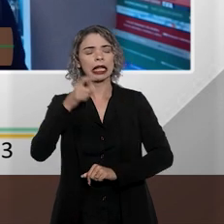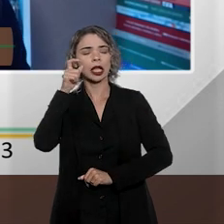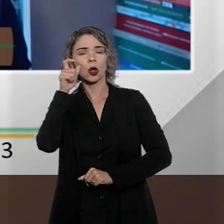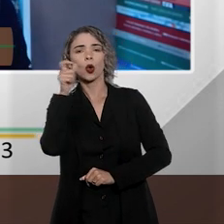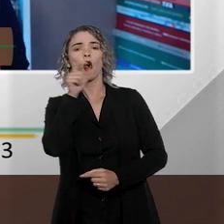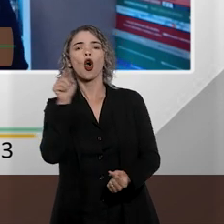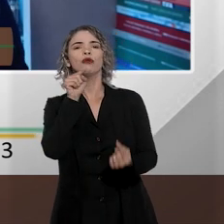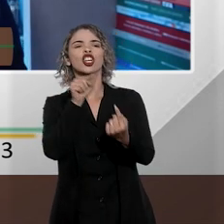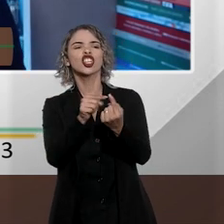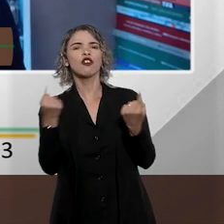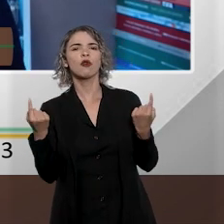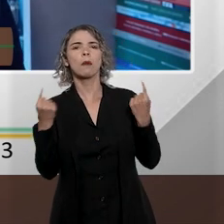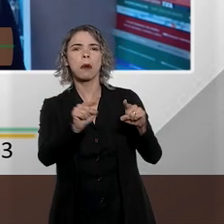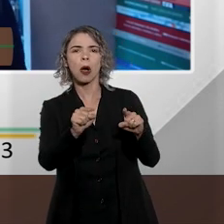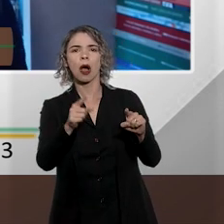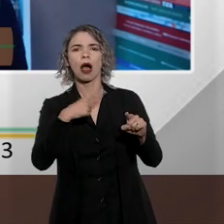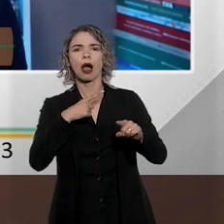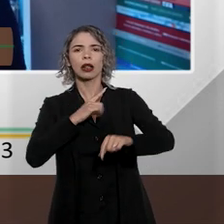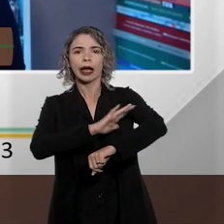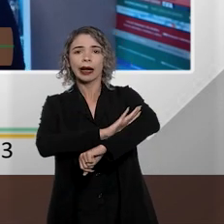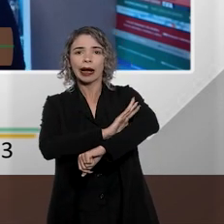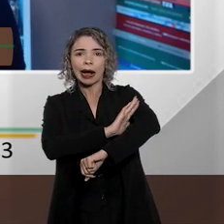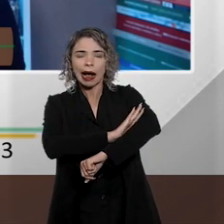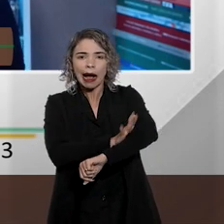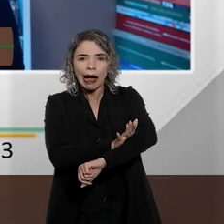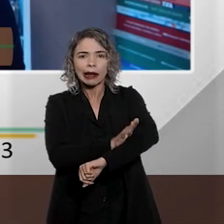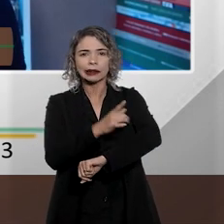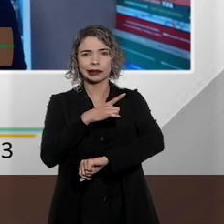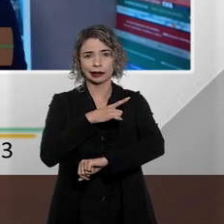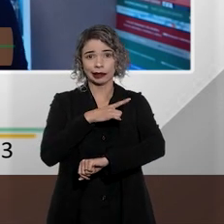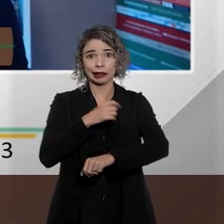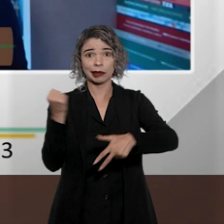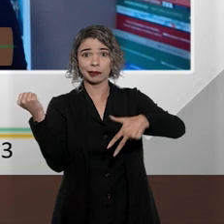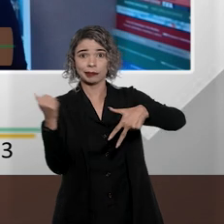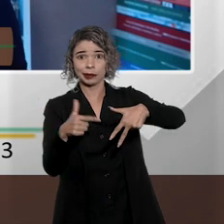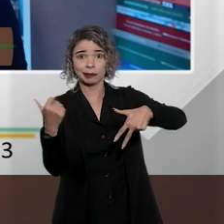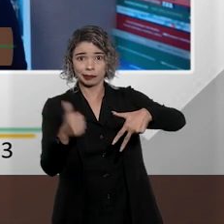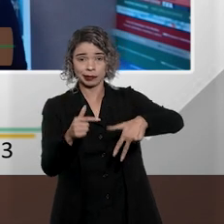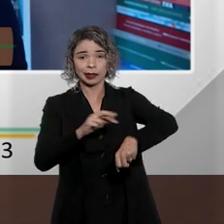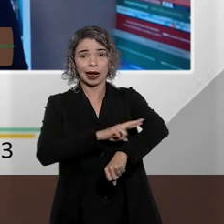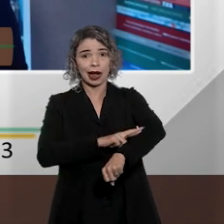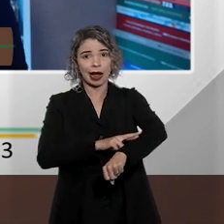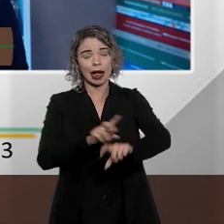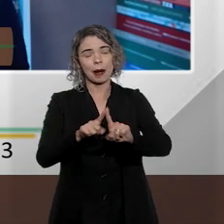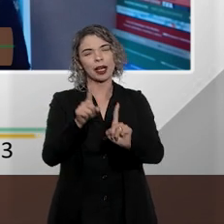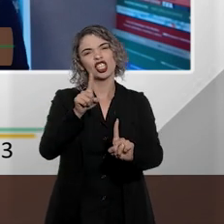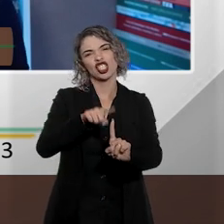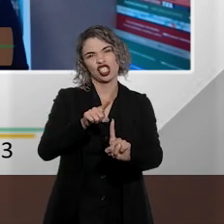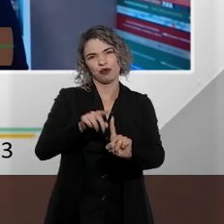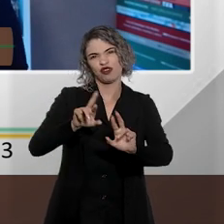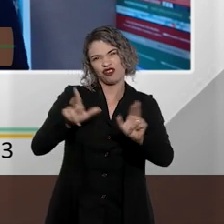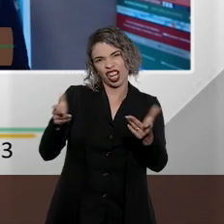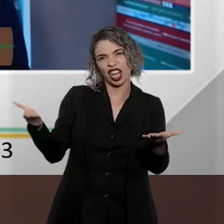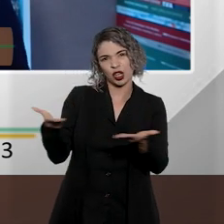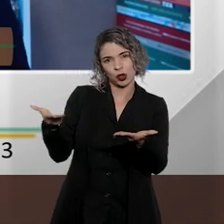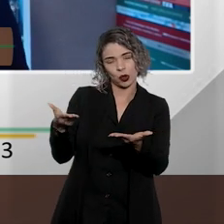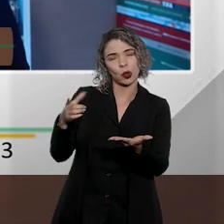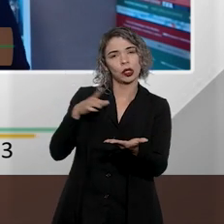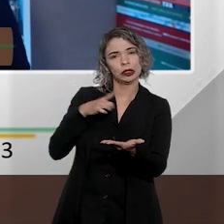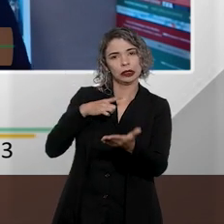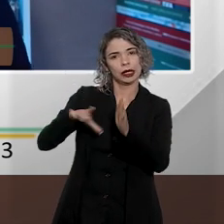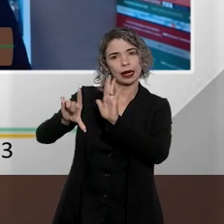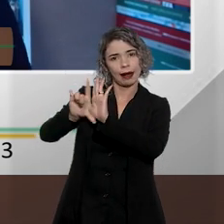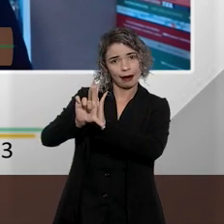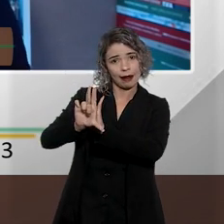a injúria que era chamada de injúria racial, hoje também chamada de injúria racial, mas com outra tipificação, outra alocação